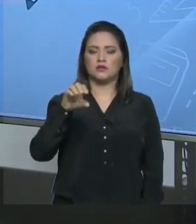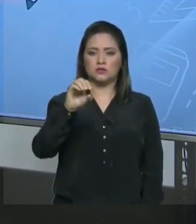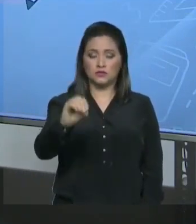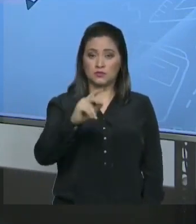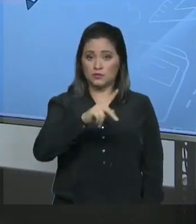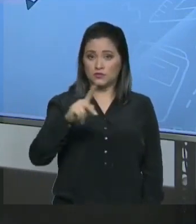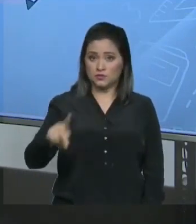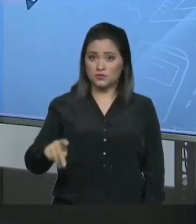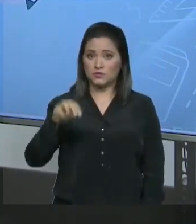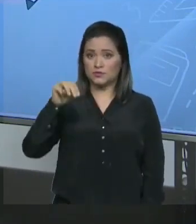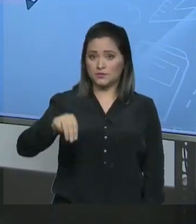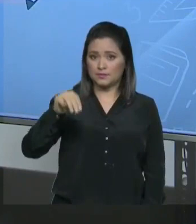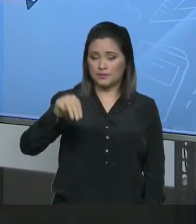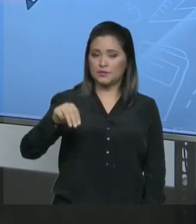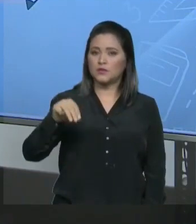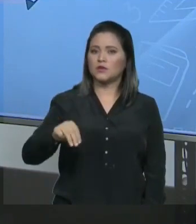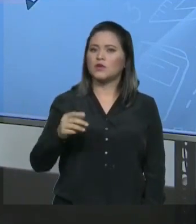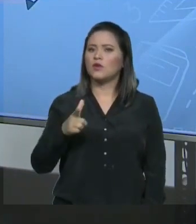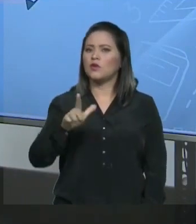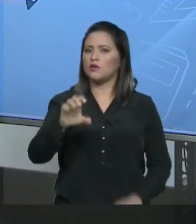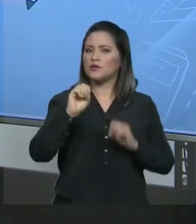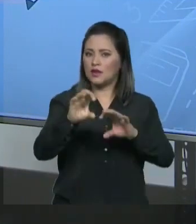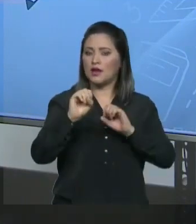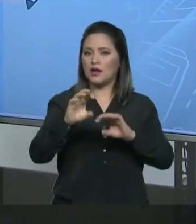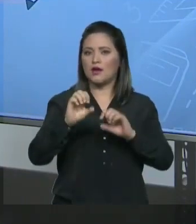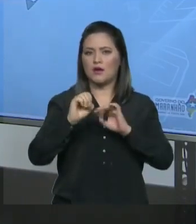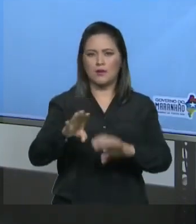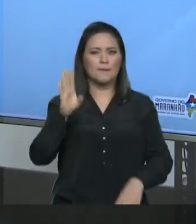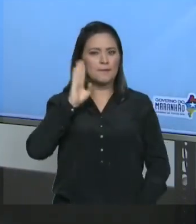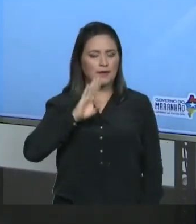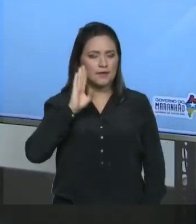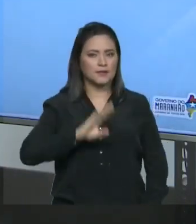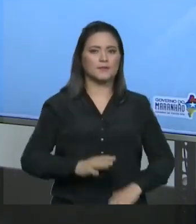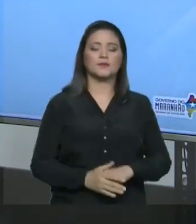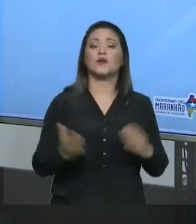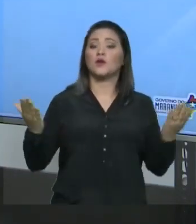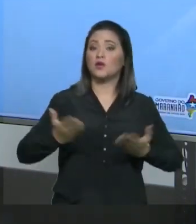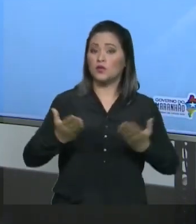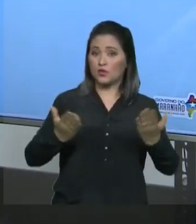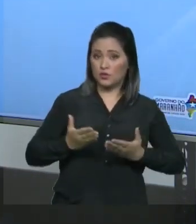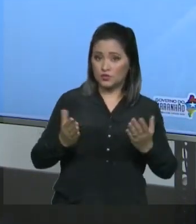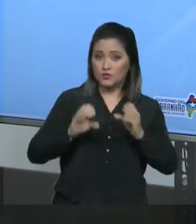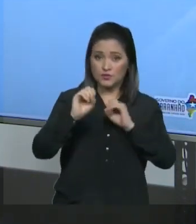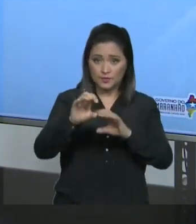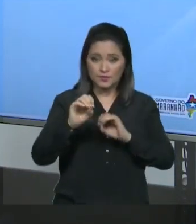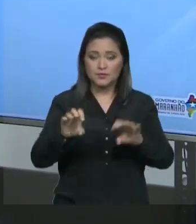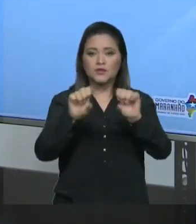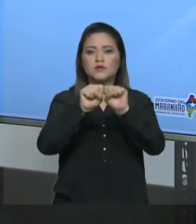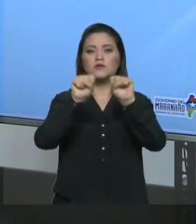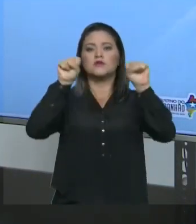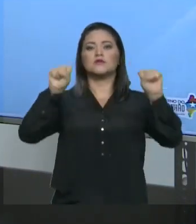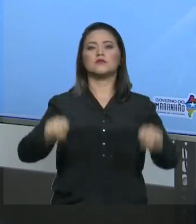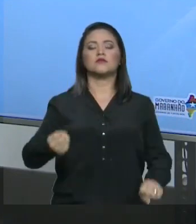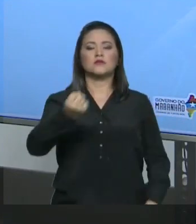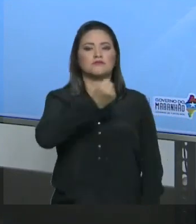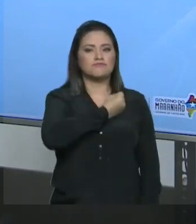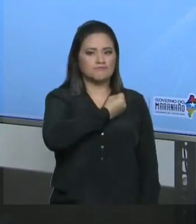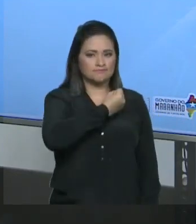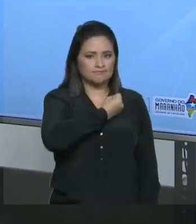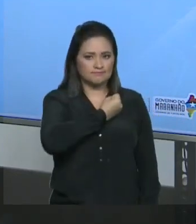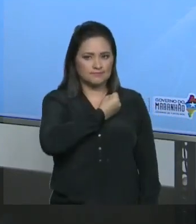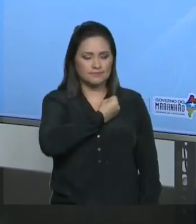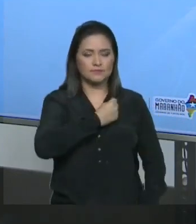aí. Turma, nessa aula de hoje nós vamos trabalhar com sistema de numeração. Então,